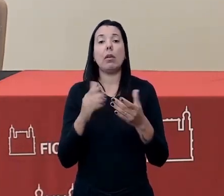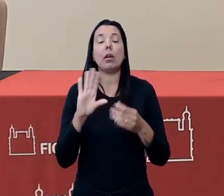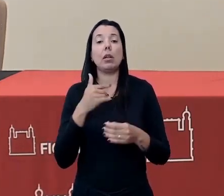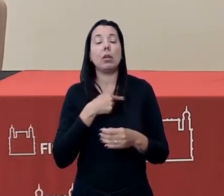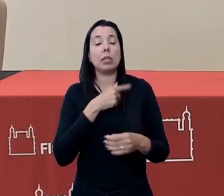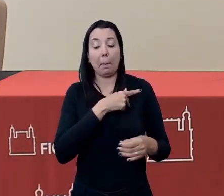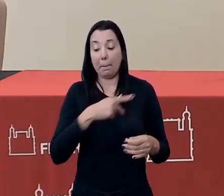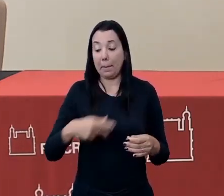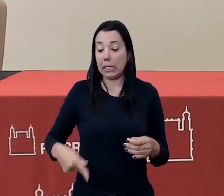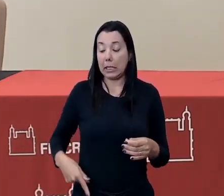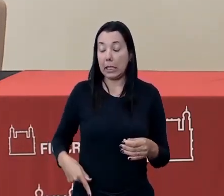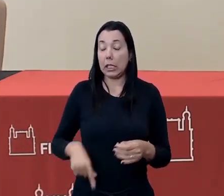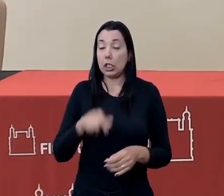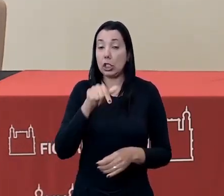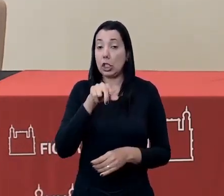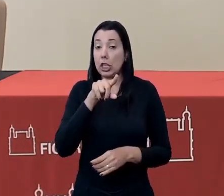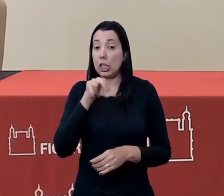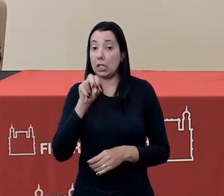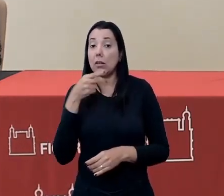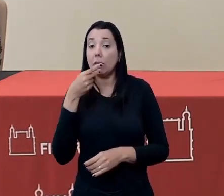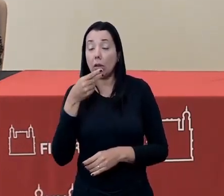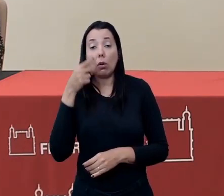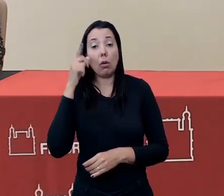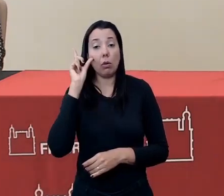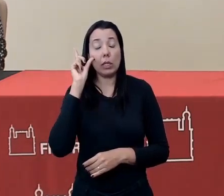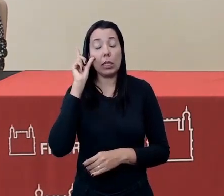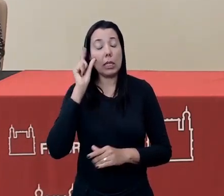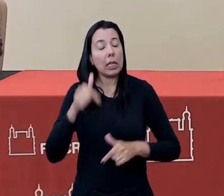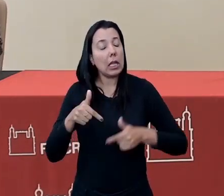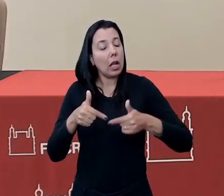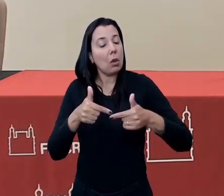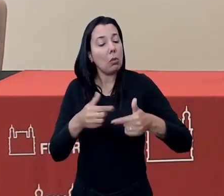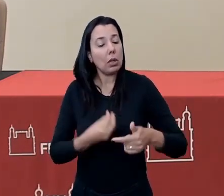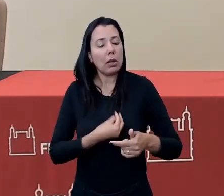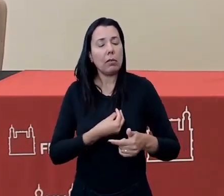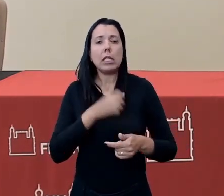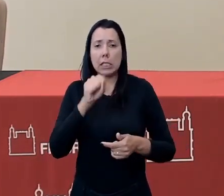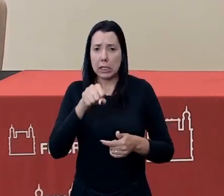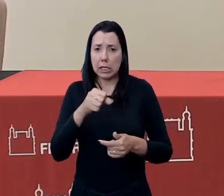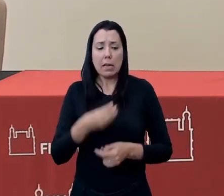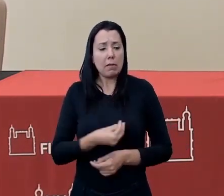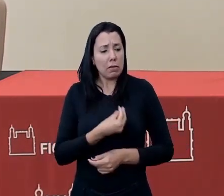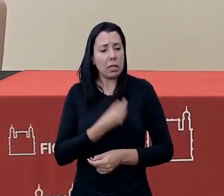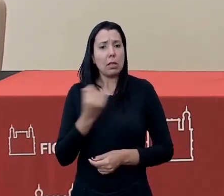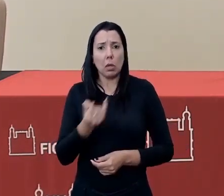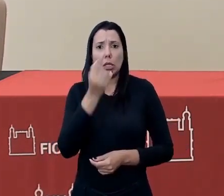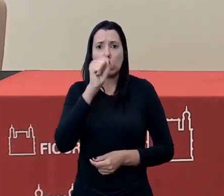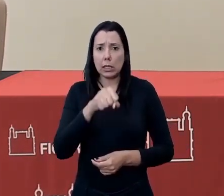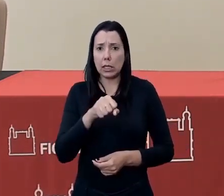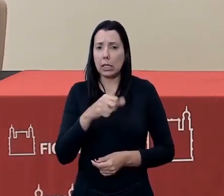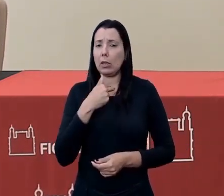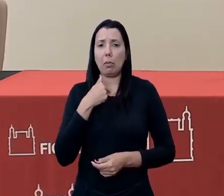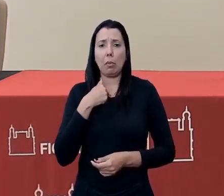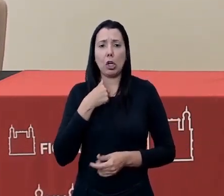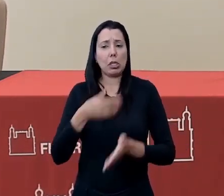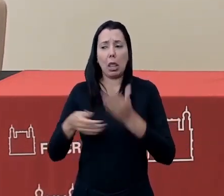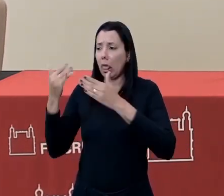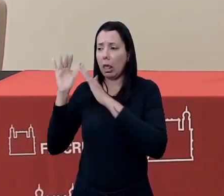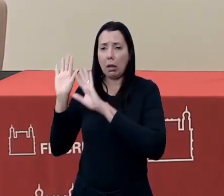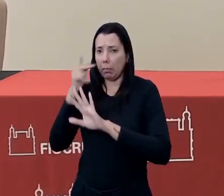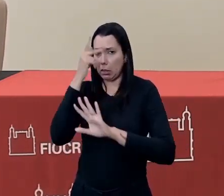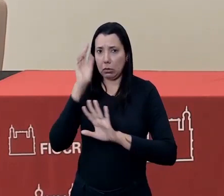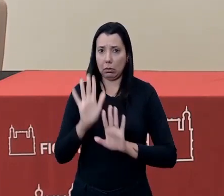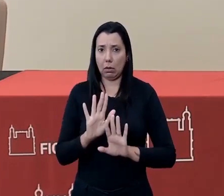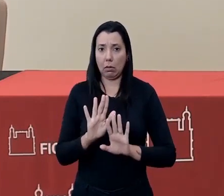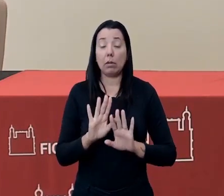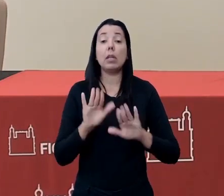presidente Nízia falou ontem, em defesa da vida. As vidas importam e ninguém será deixado para trás. Então, é um